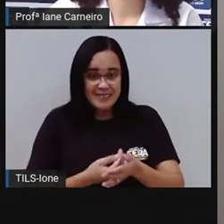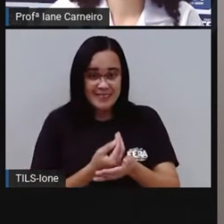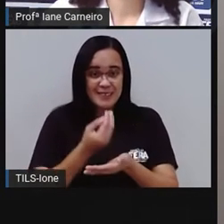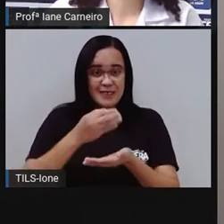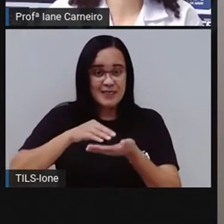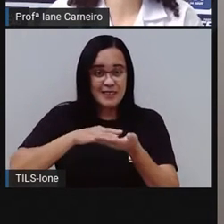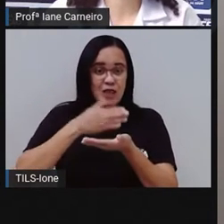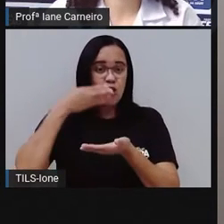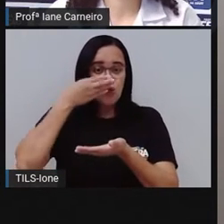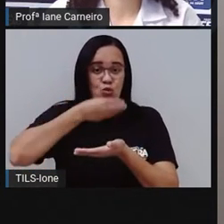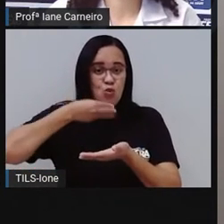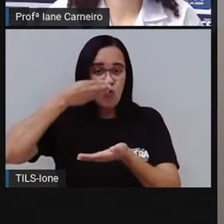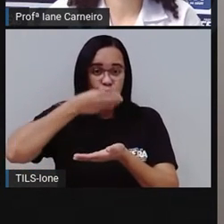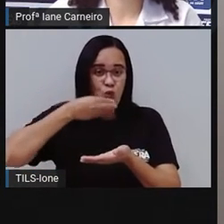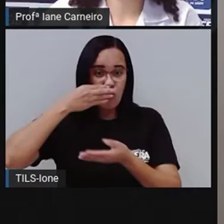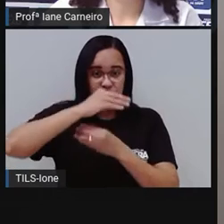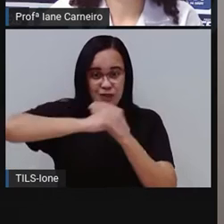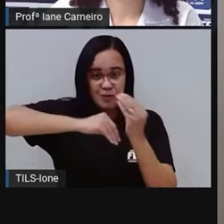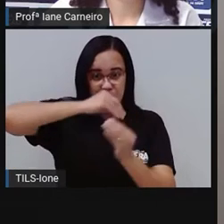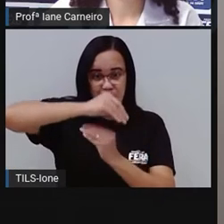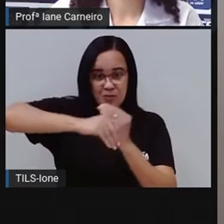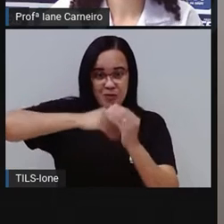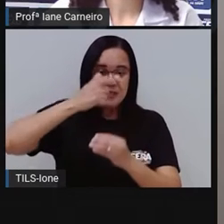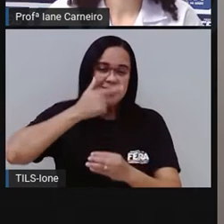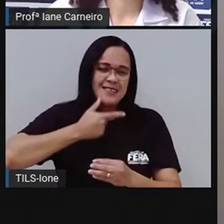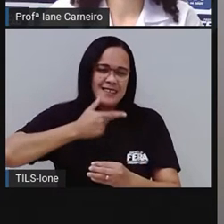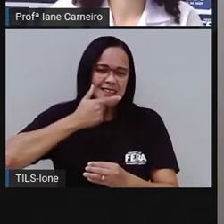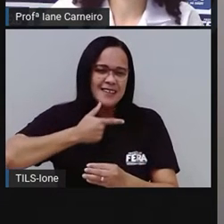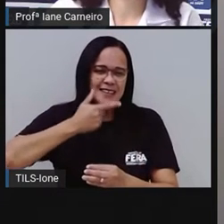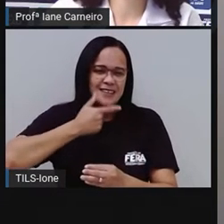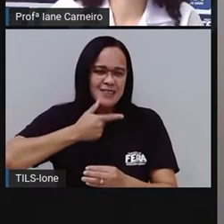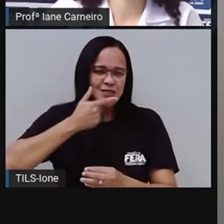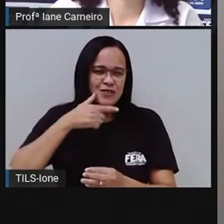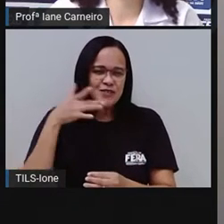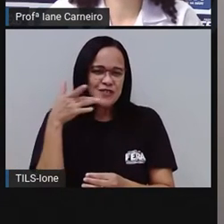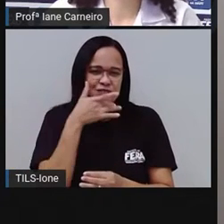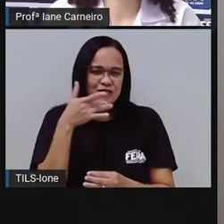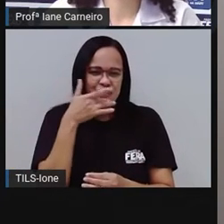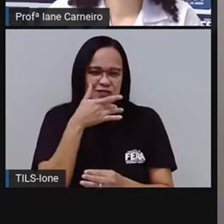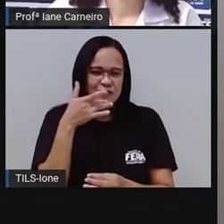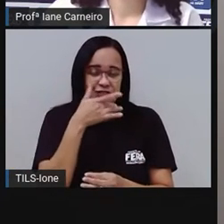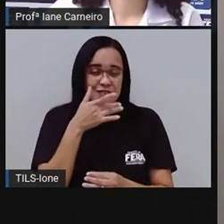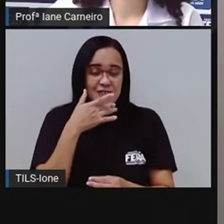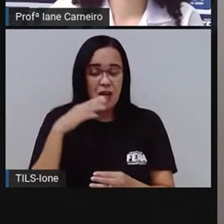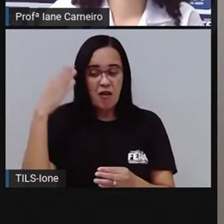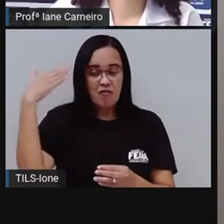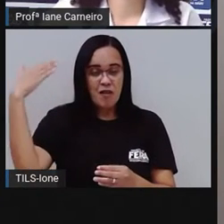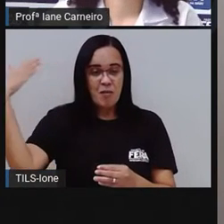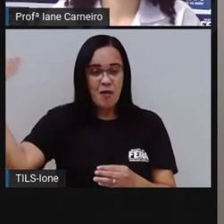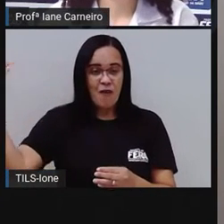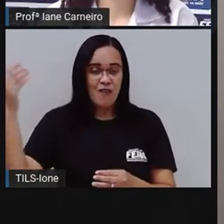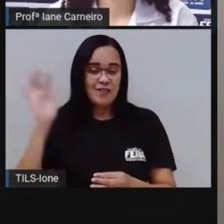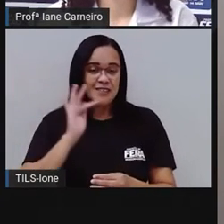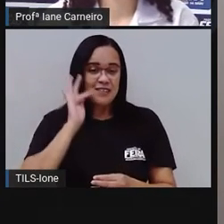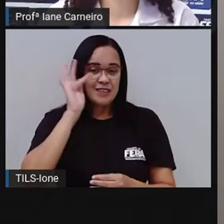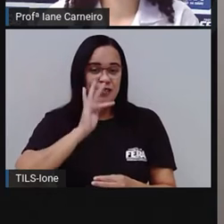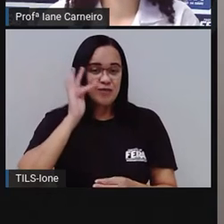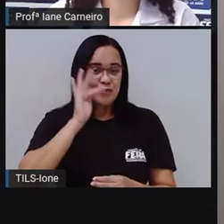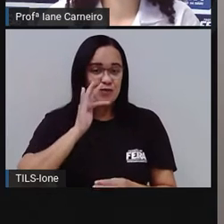doce, Que com queijo sempre acaba. Em famosa sobremesa, Essa fruta é